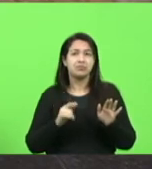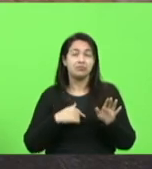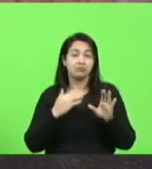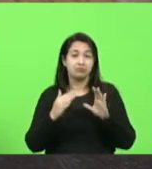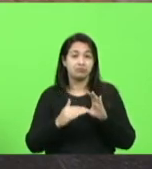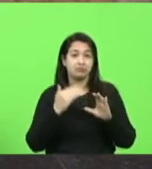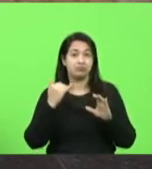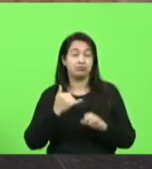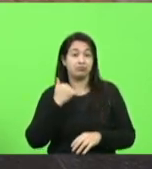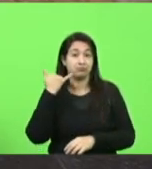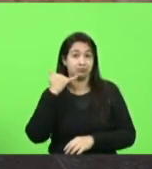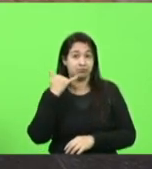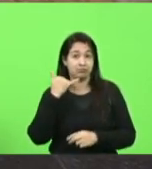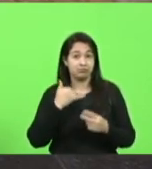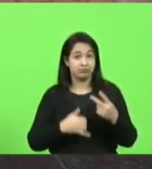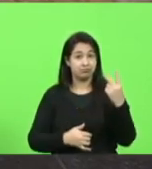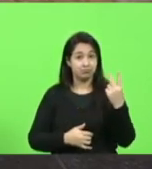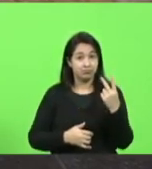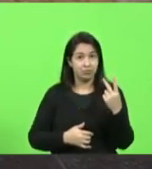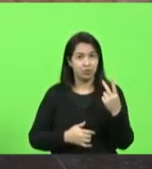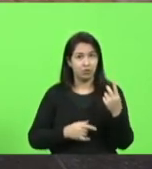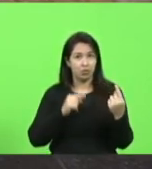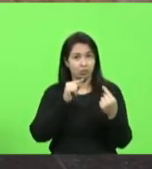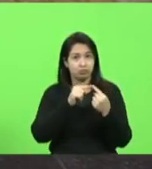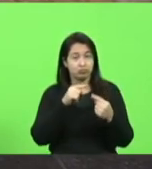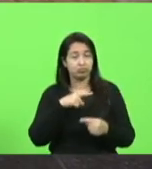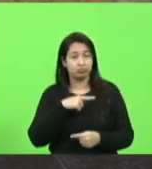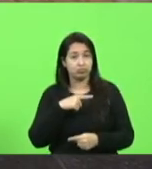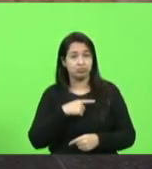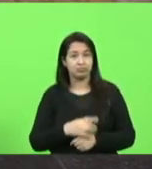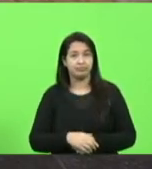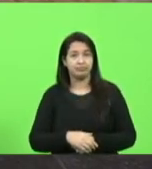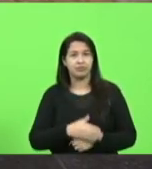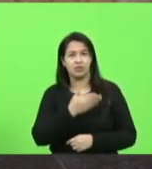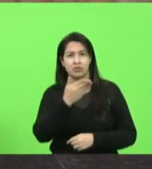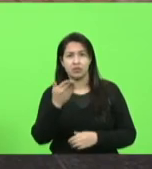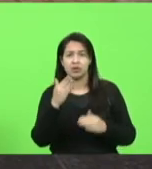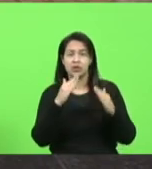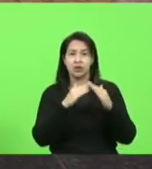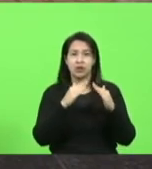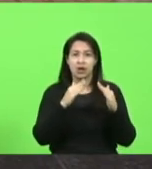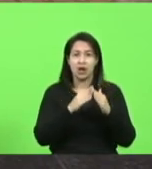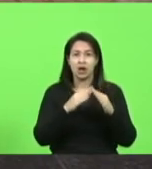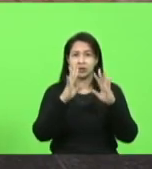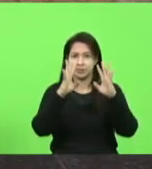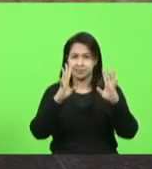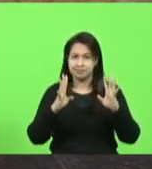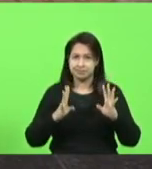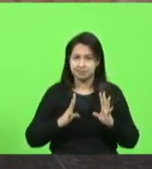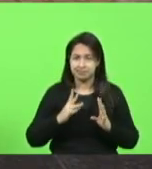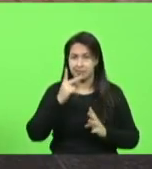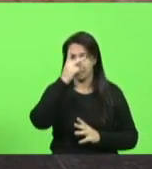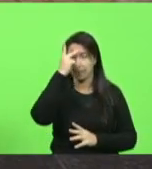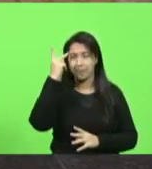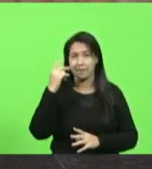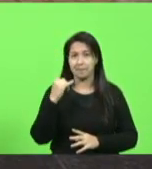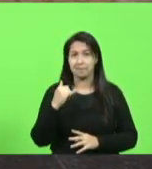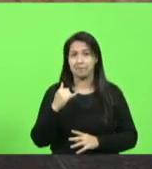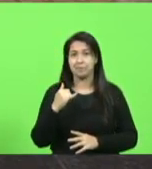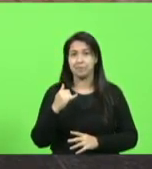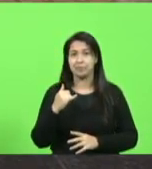duas ligações com esse objetivo. Então, passar para quem está em casa, assistindo, as pessoas ligam ali o discurso